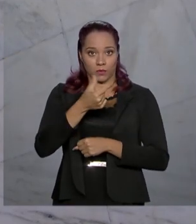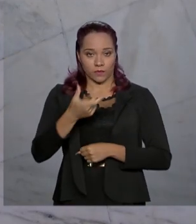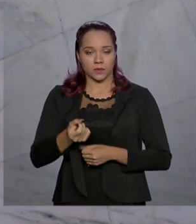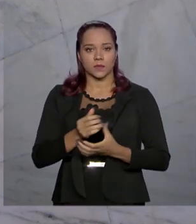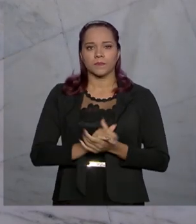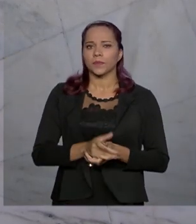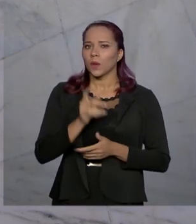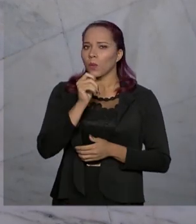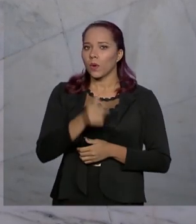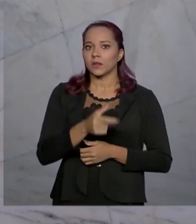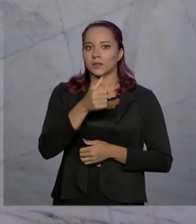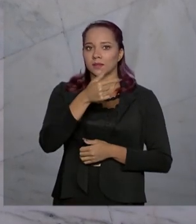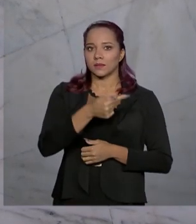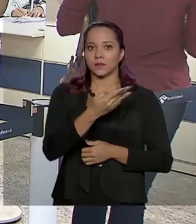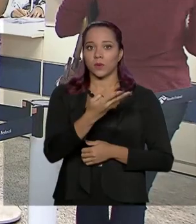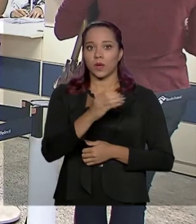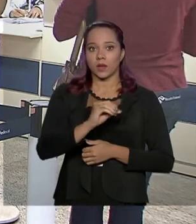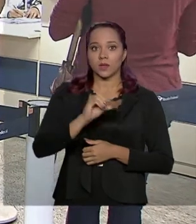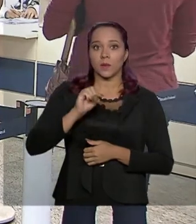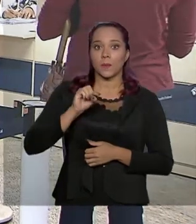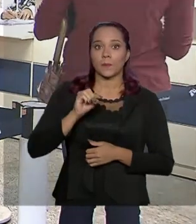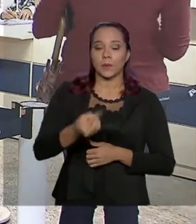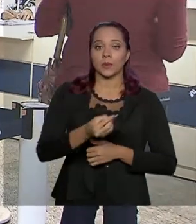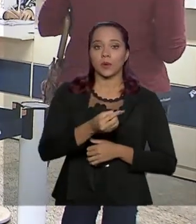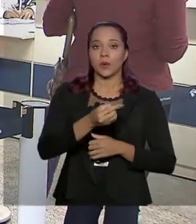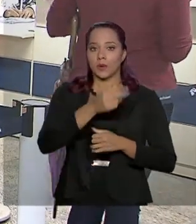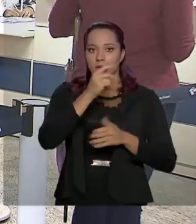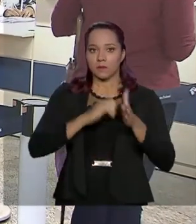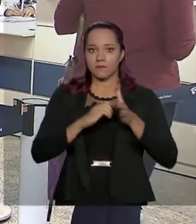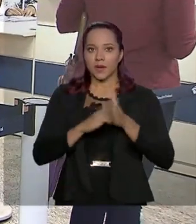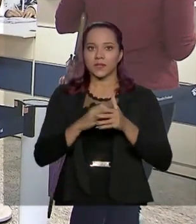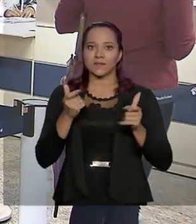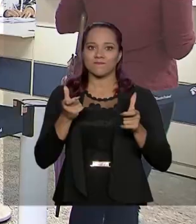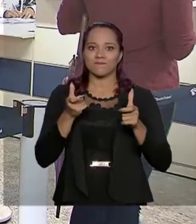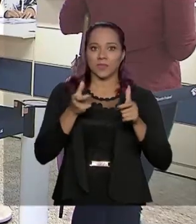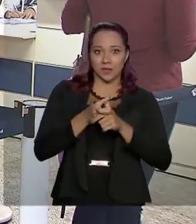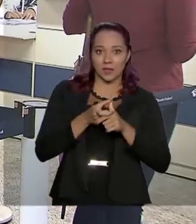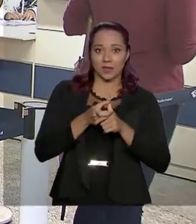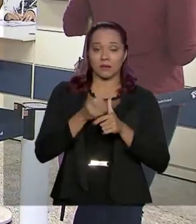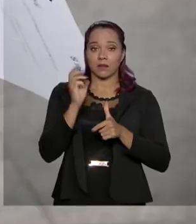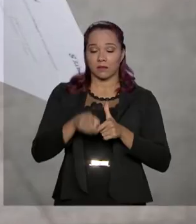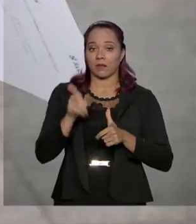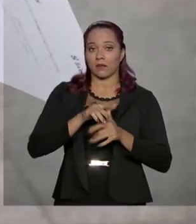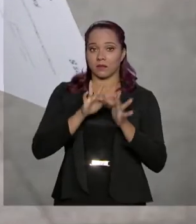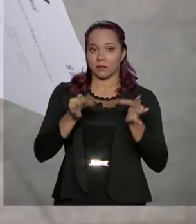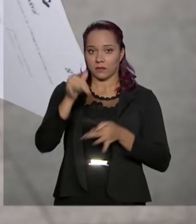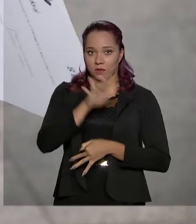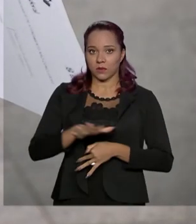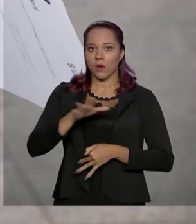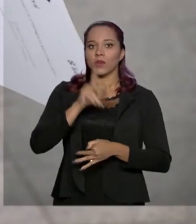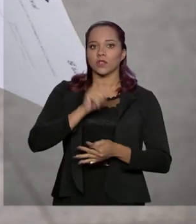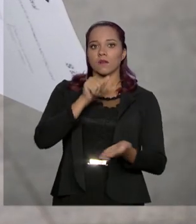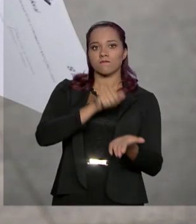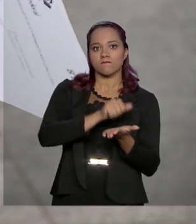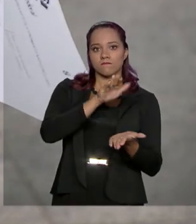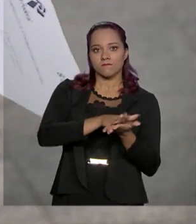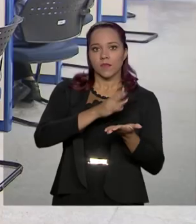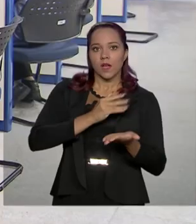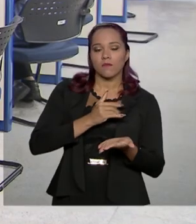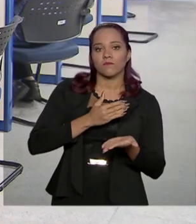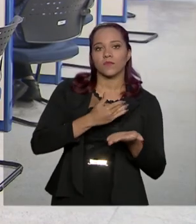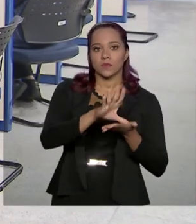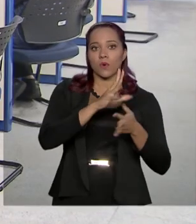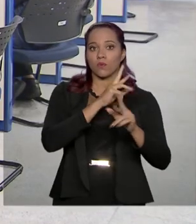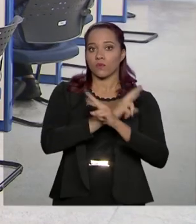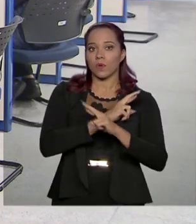740 mil micro e pequenas empresas optantes pelo Simples Nacional foram notificadas pela Receita Federal